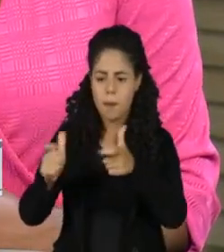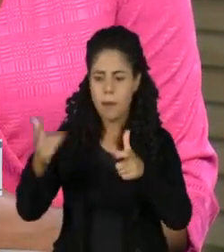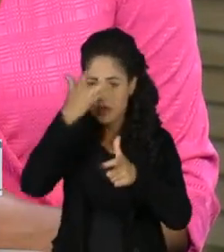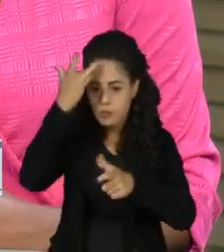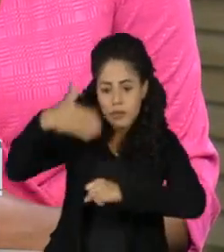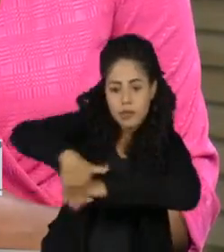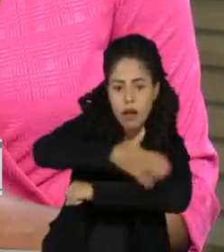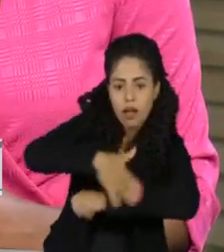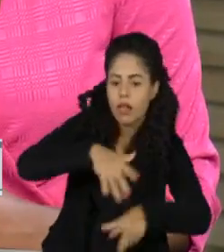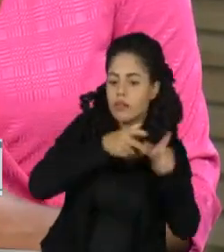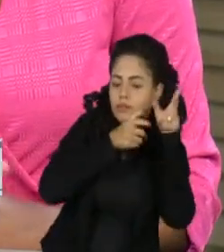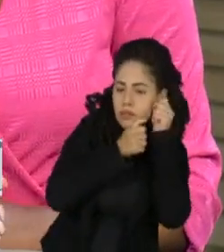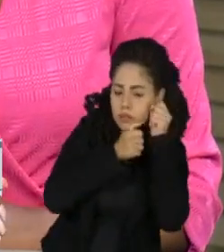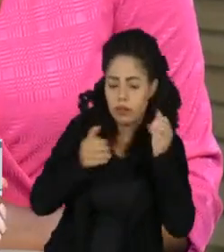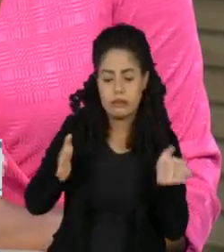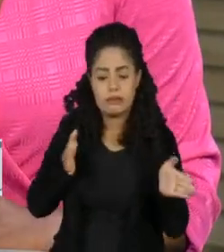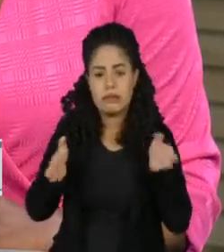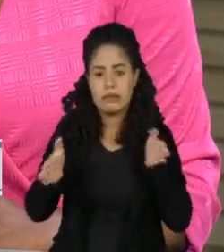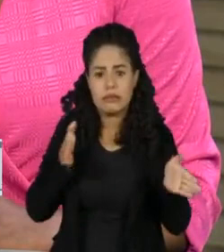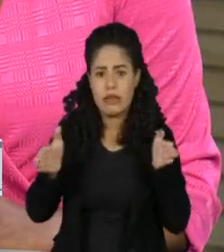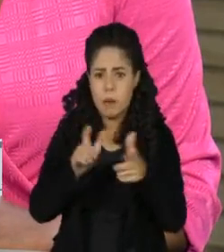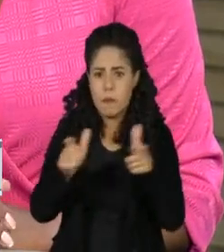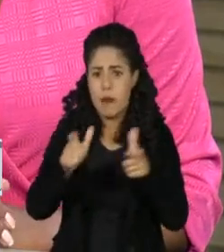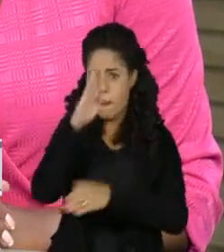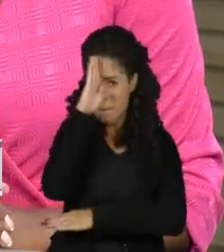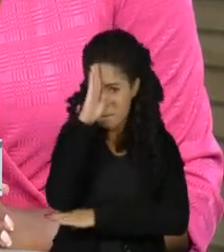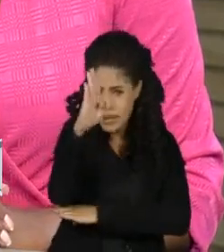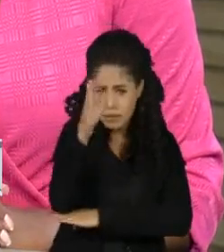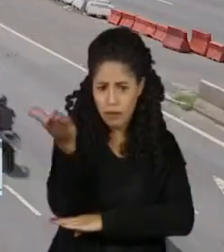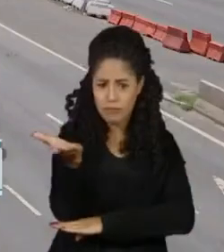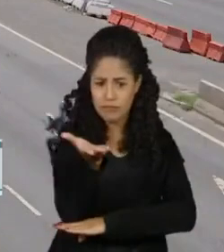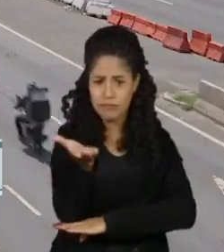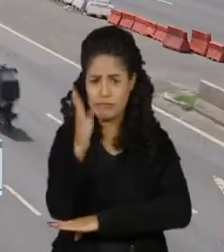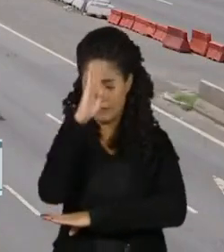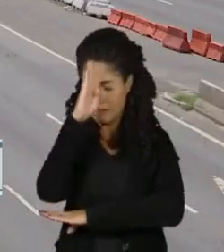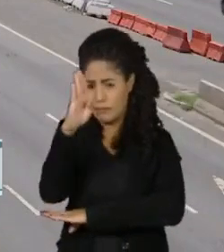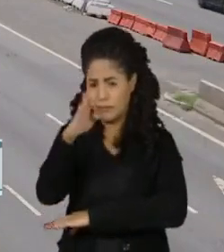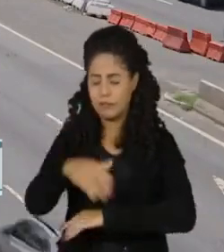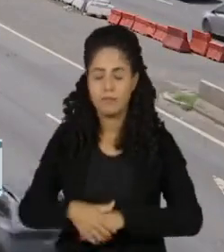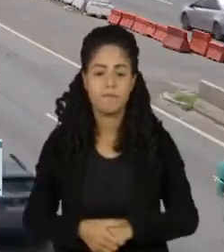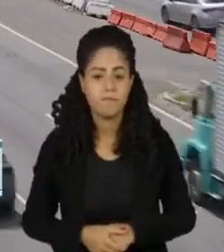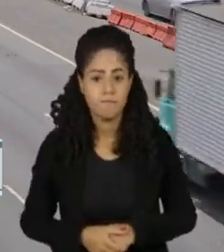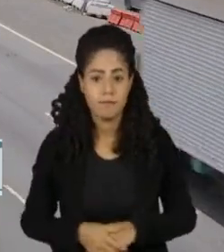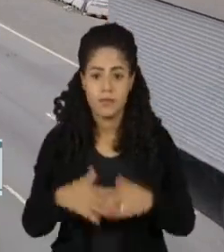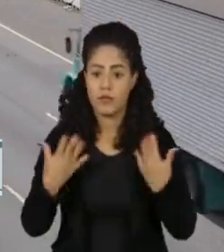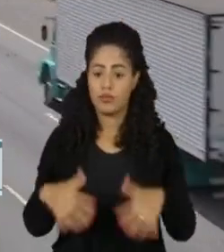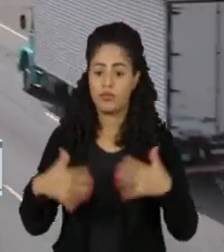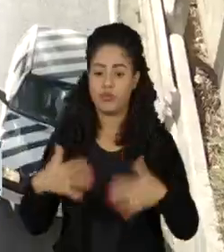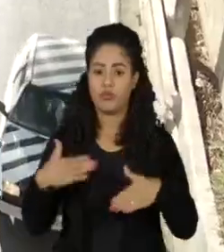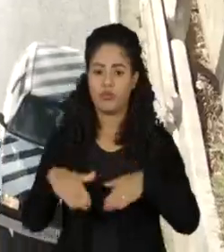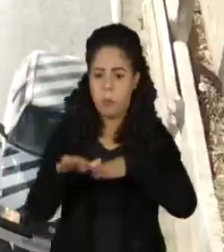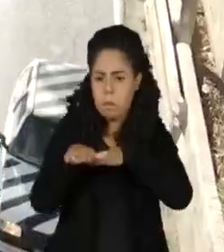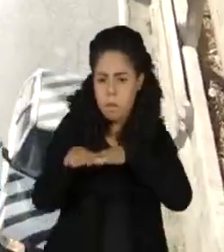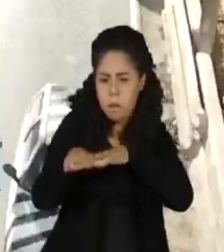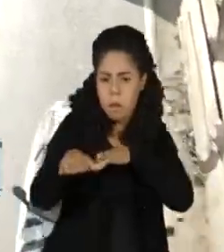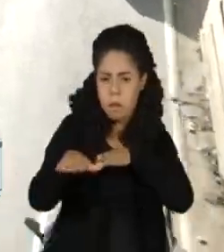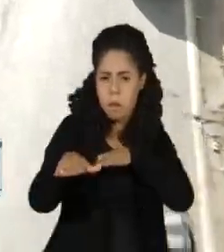de rua nesse período é a principal razão para esse aumento. Um verdadeiro mar de veículos.